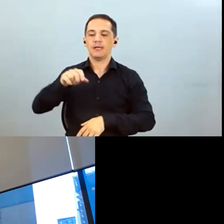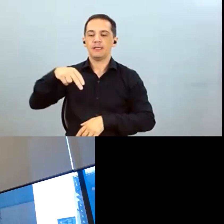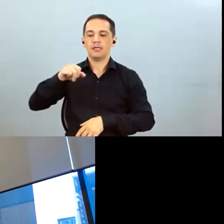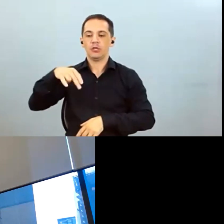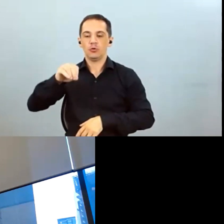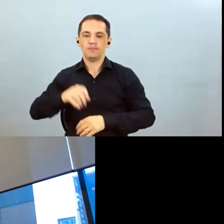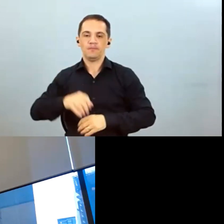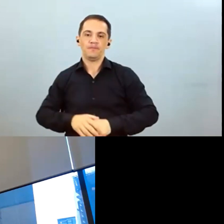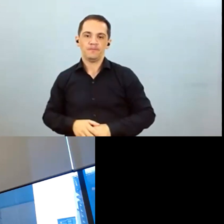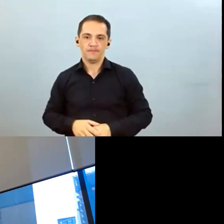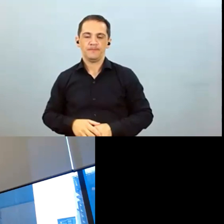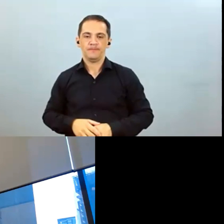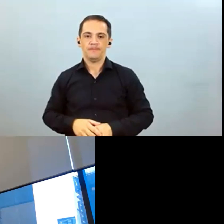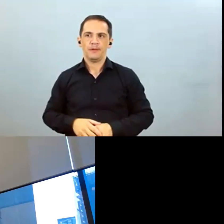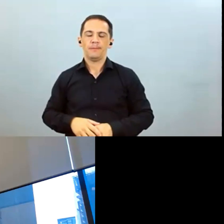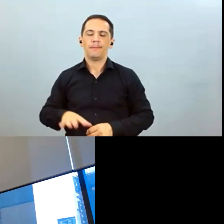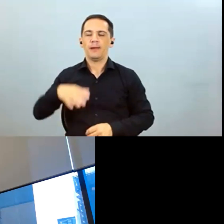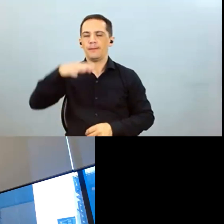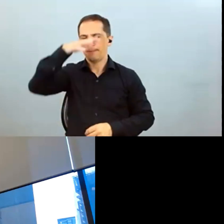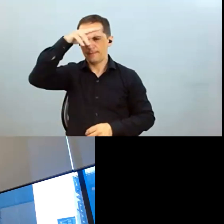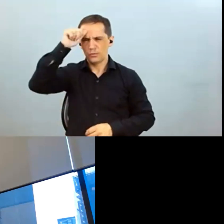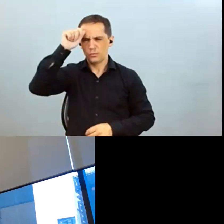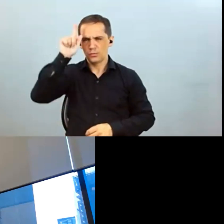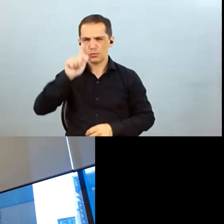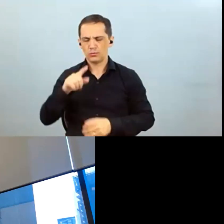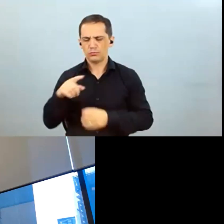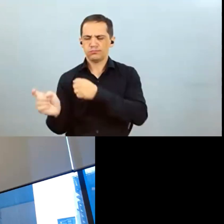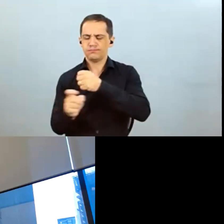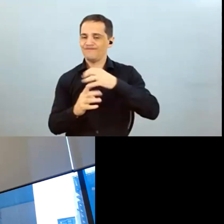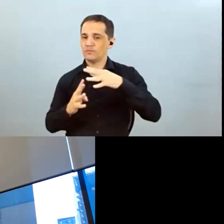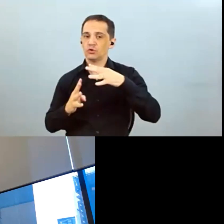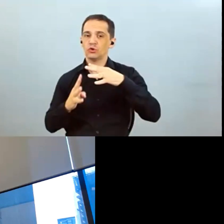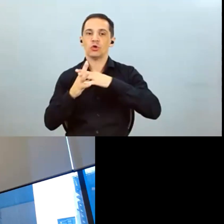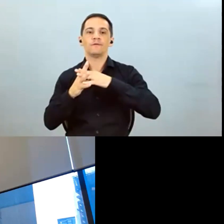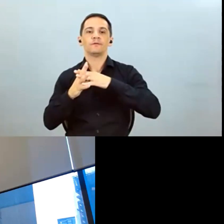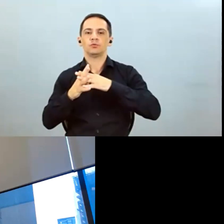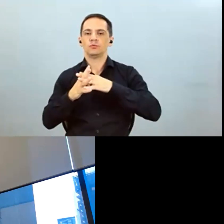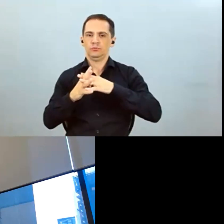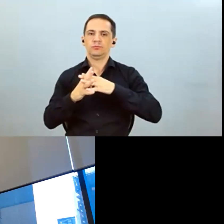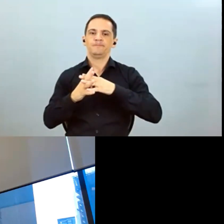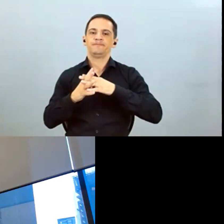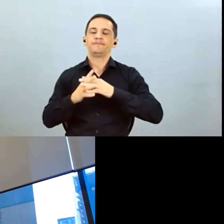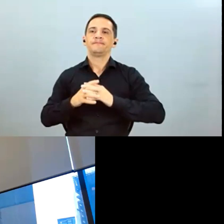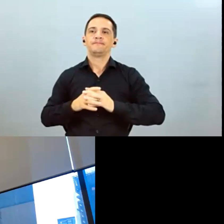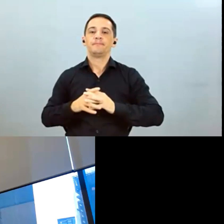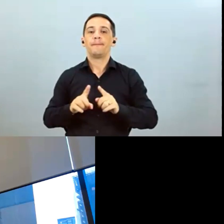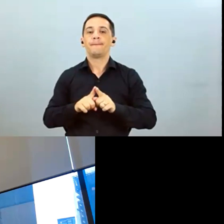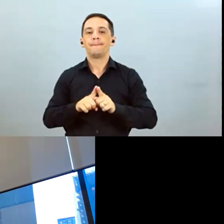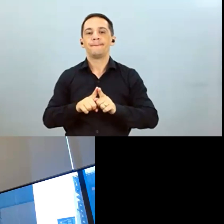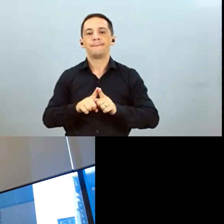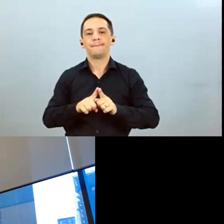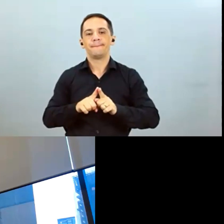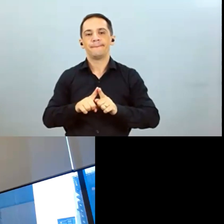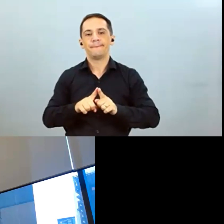Grosso ter sido uma safra uma safra recorde nesse ano no Mato Grosso como um todo mas ainda